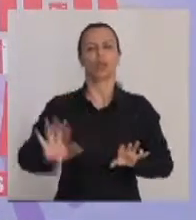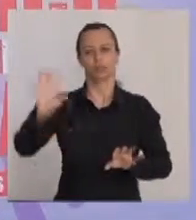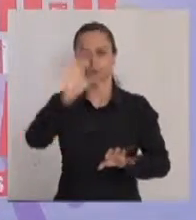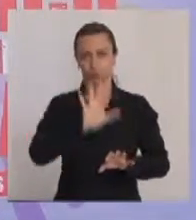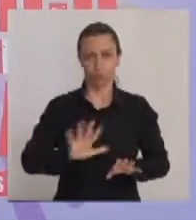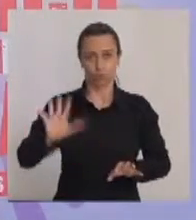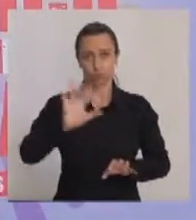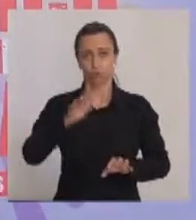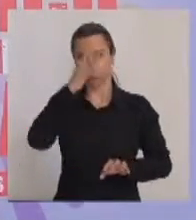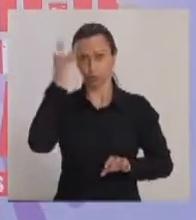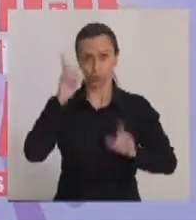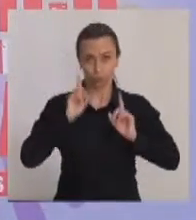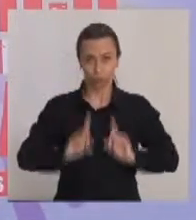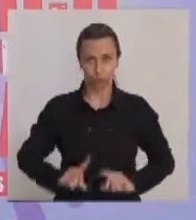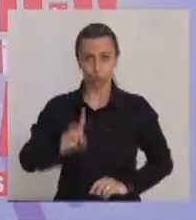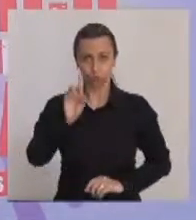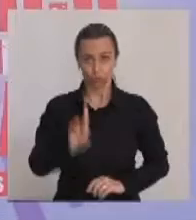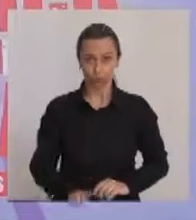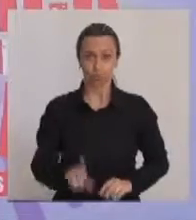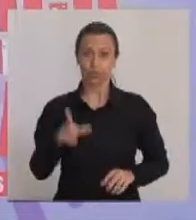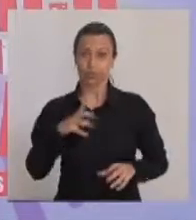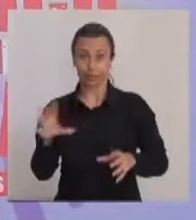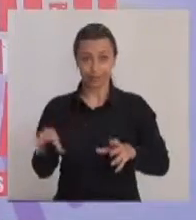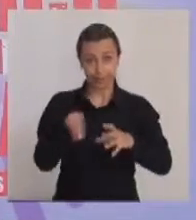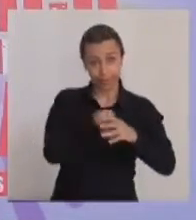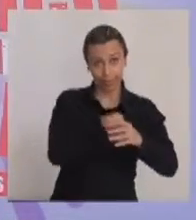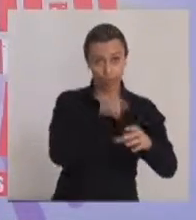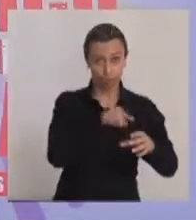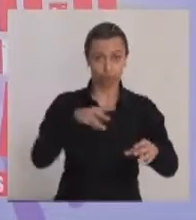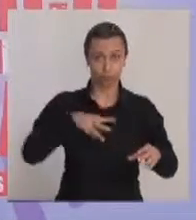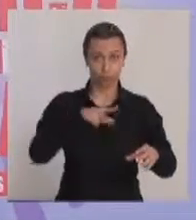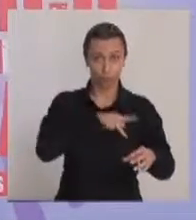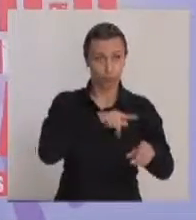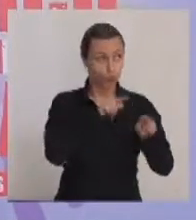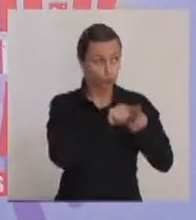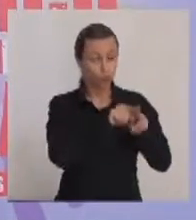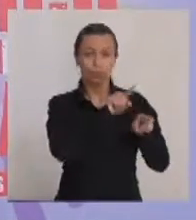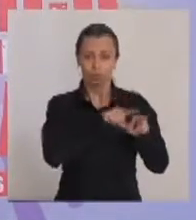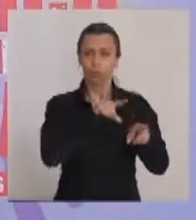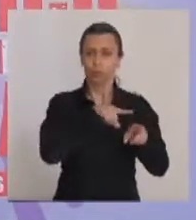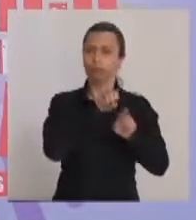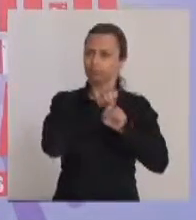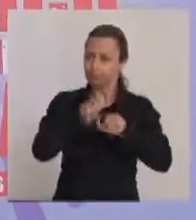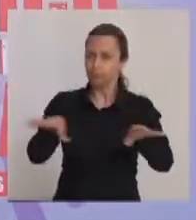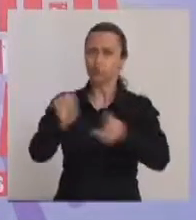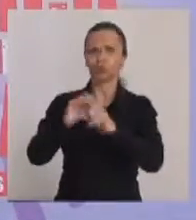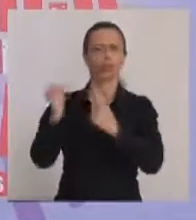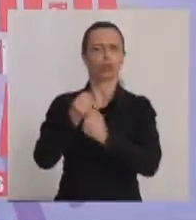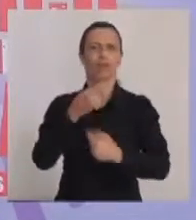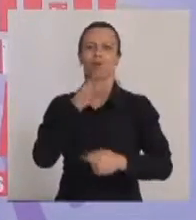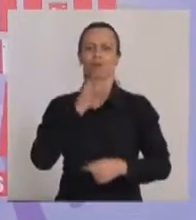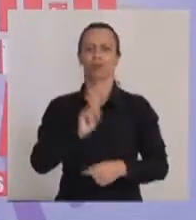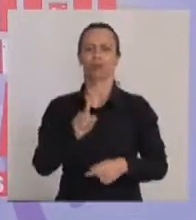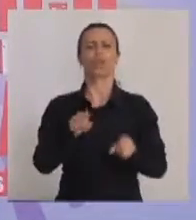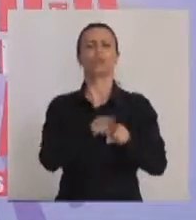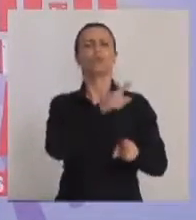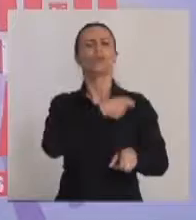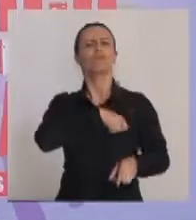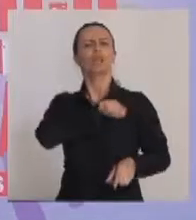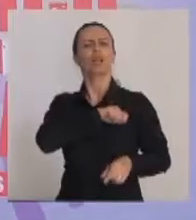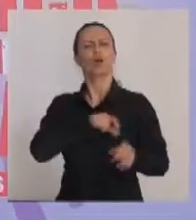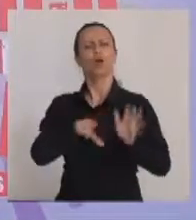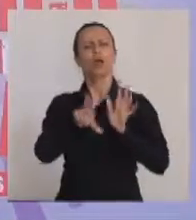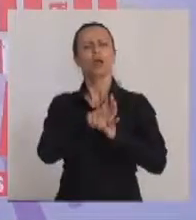Deficiência, tanto para dentro do Ministério Público quanto para a sociedade que também não conhece muito bem. E como fiscal de lei,